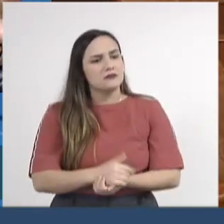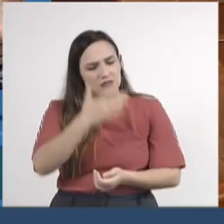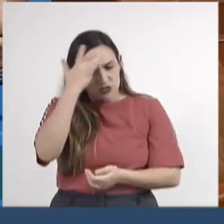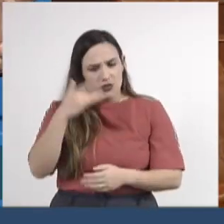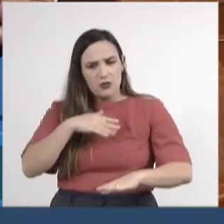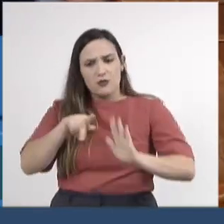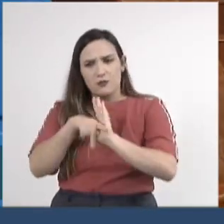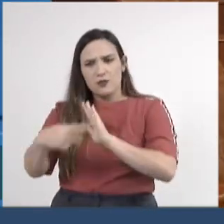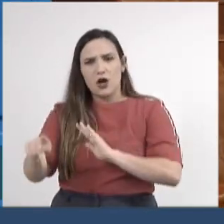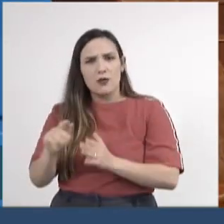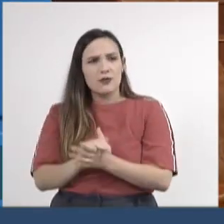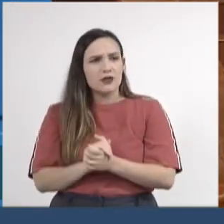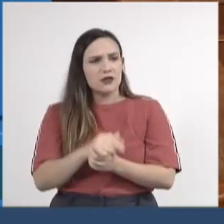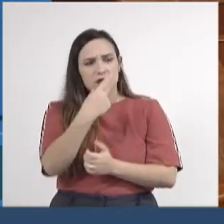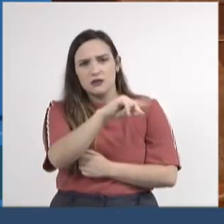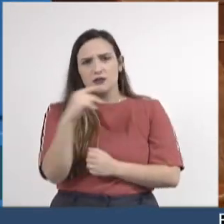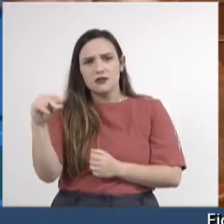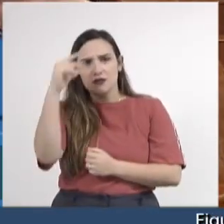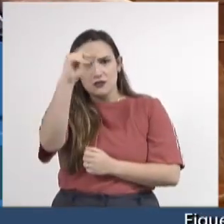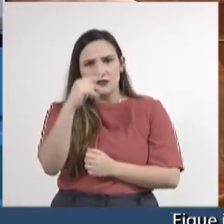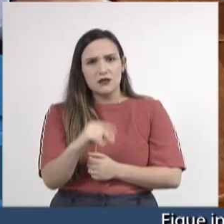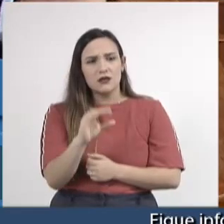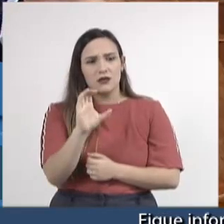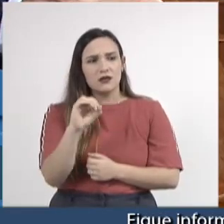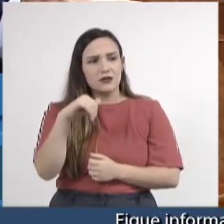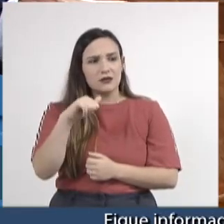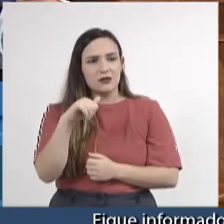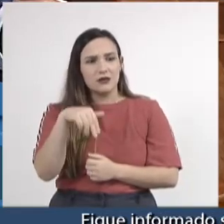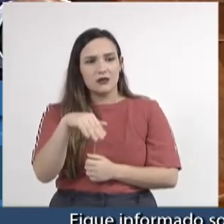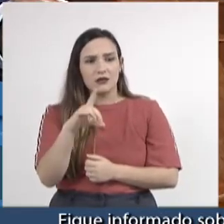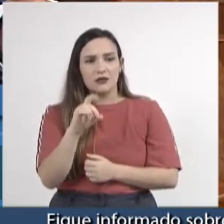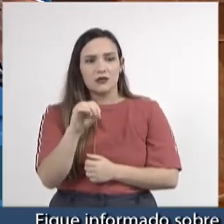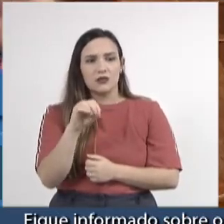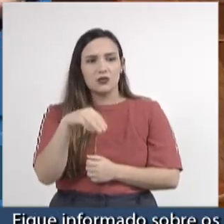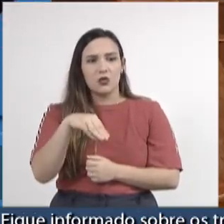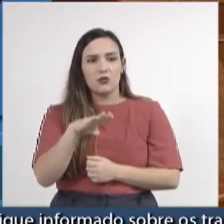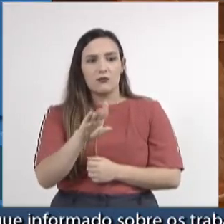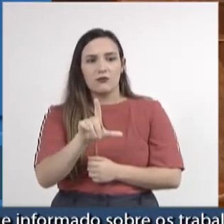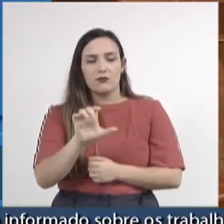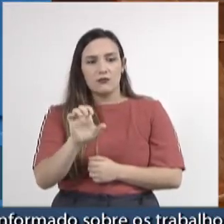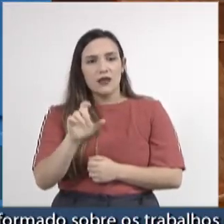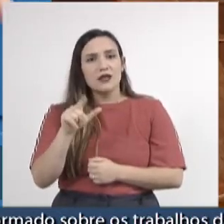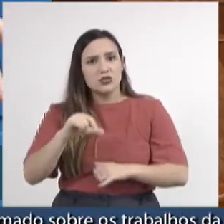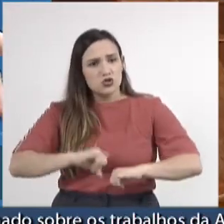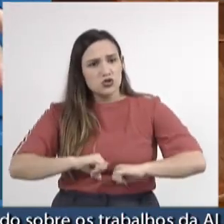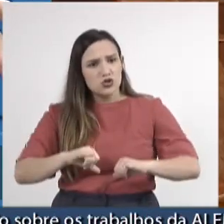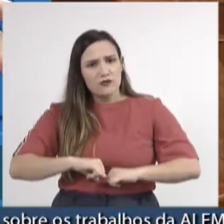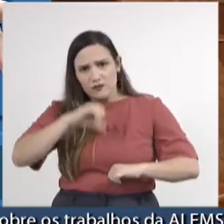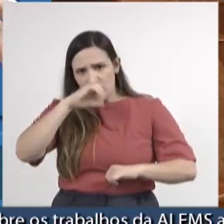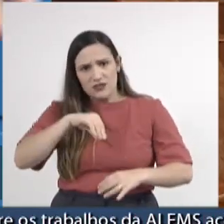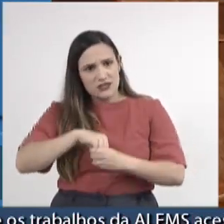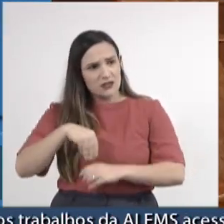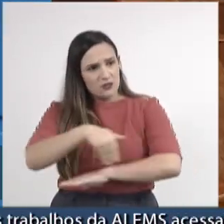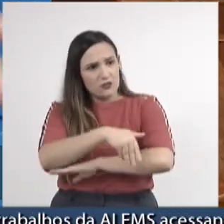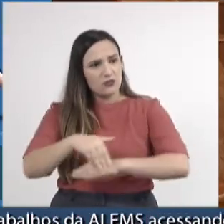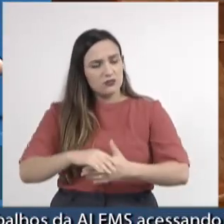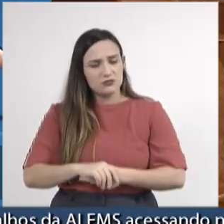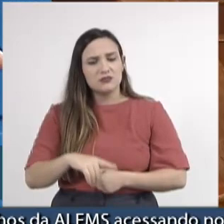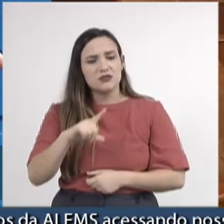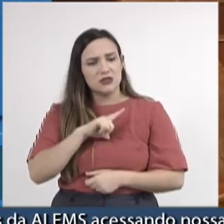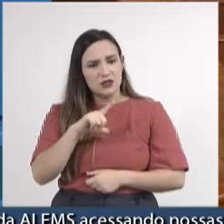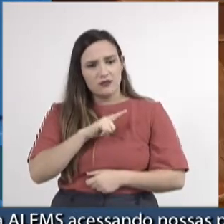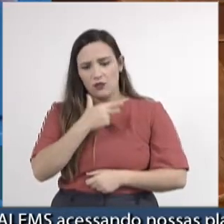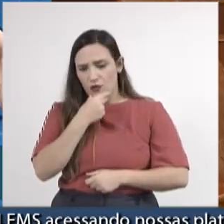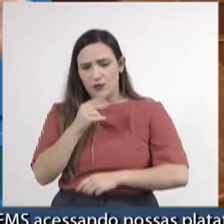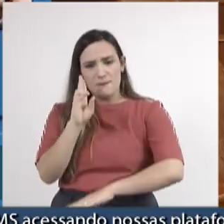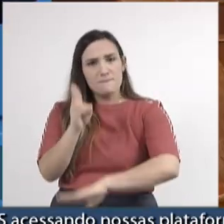Candomblé sendo agredidas na rua. teve um motorista de táxi que se recusou